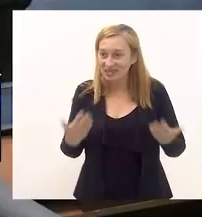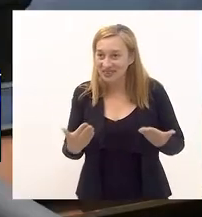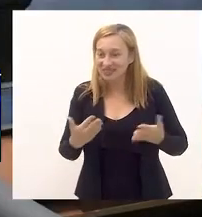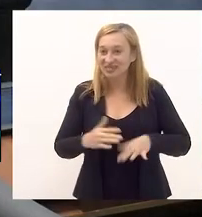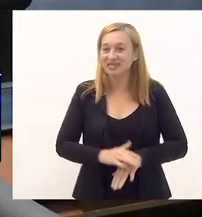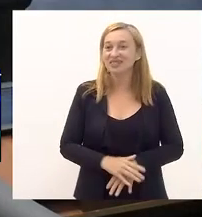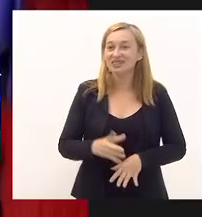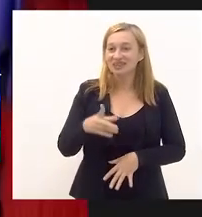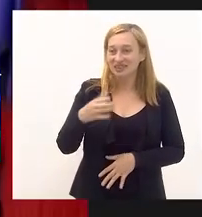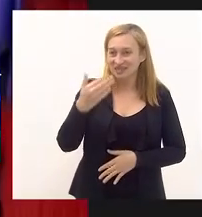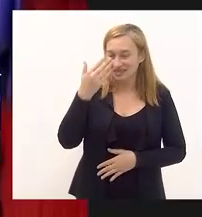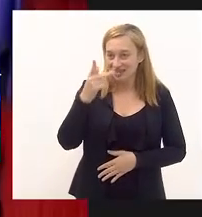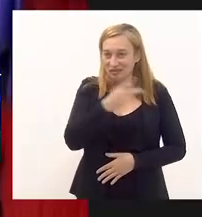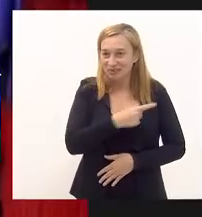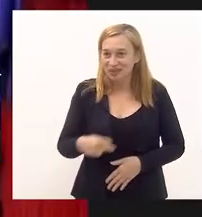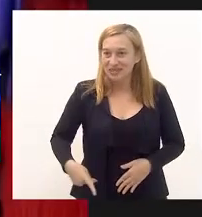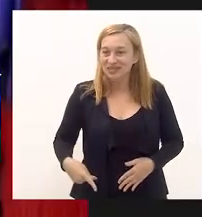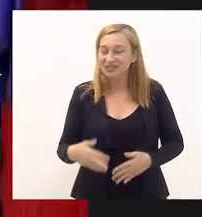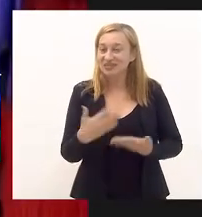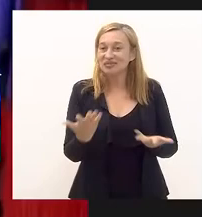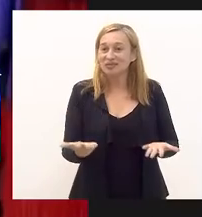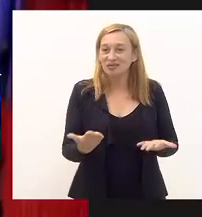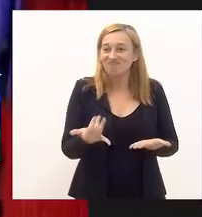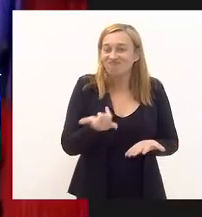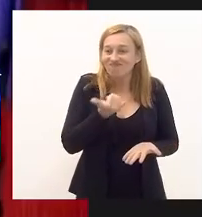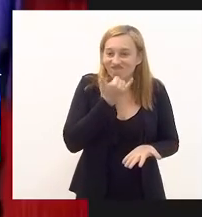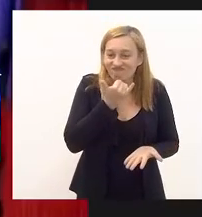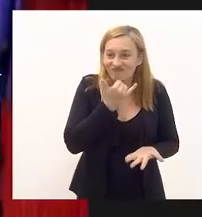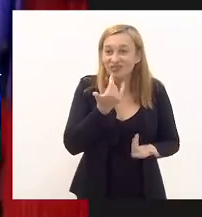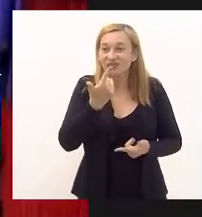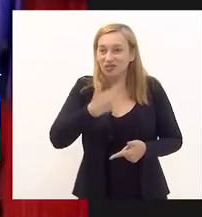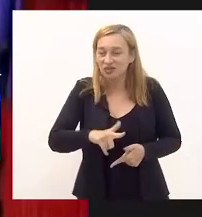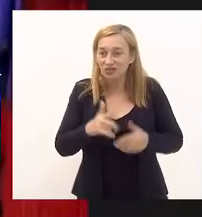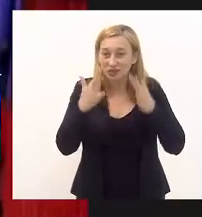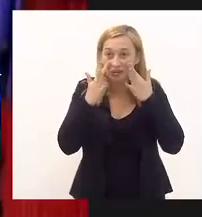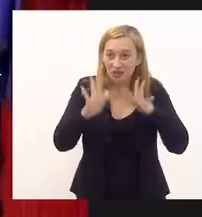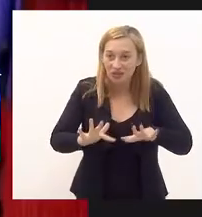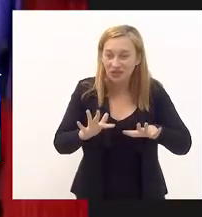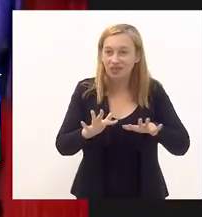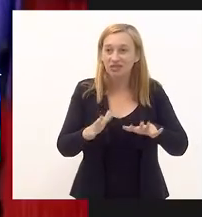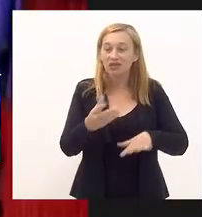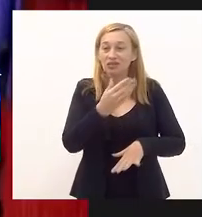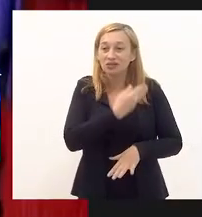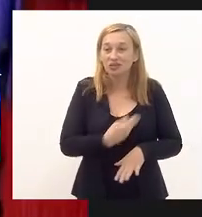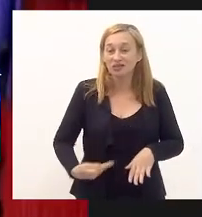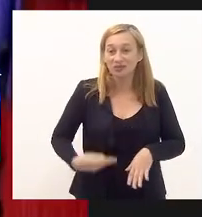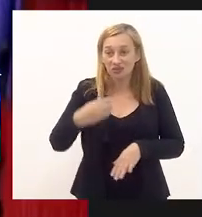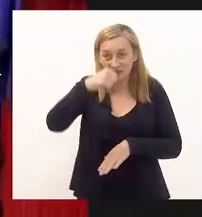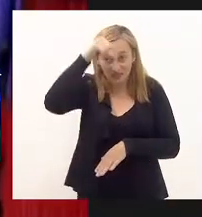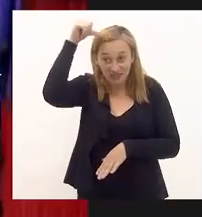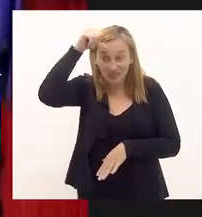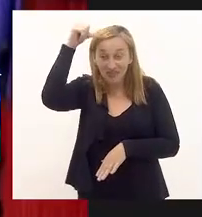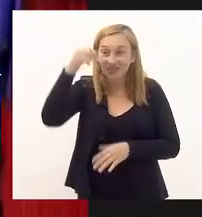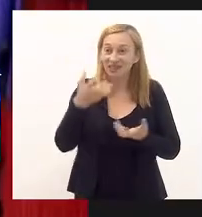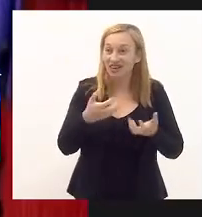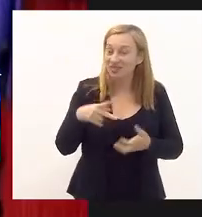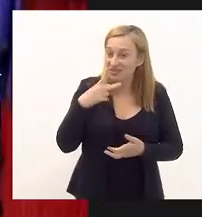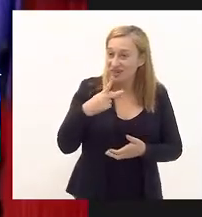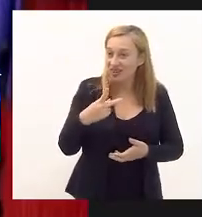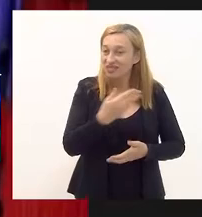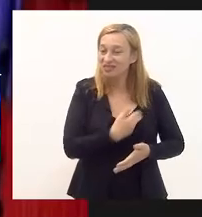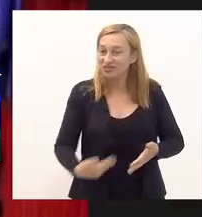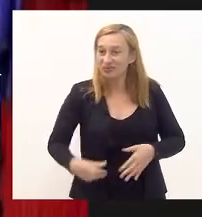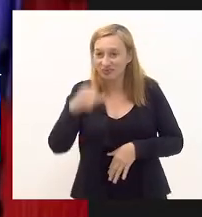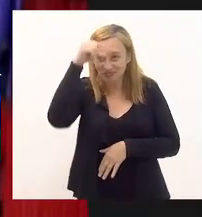senhora presidente realmente é inacreditável eu mais uma vez chamo a atenção do governador Cláudio Castro e quero dizer tanto ao governador